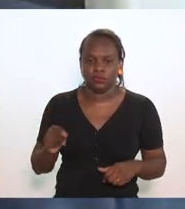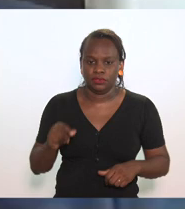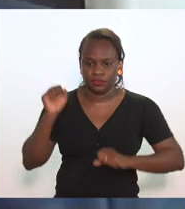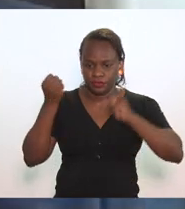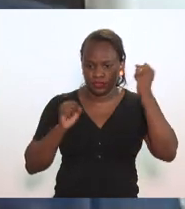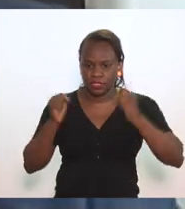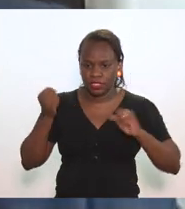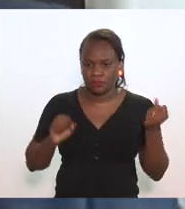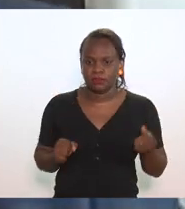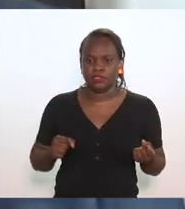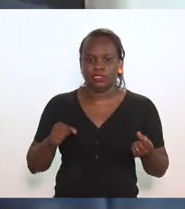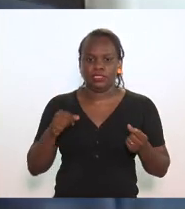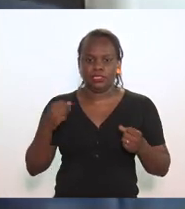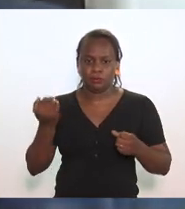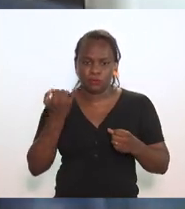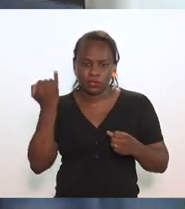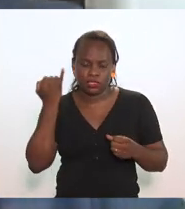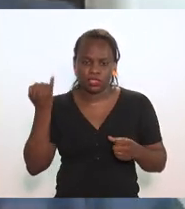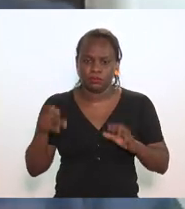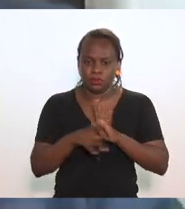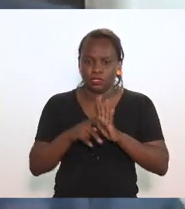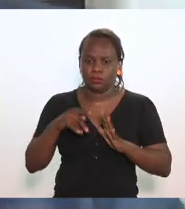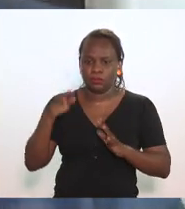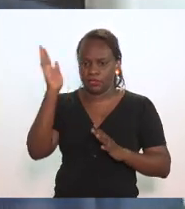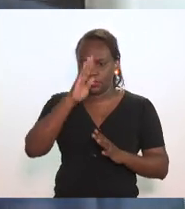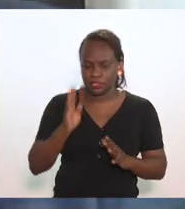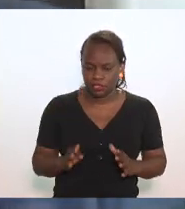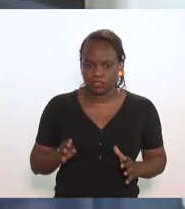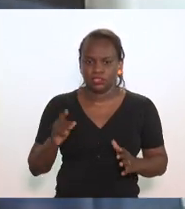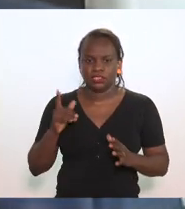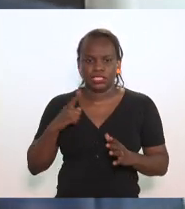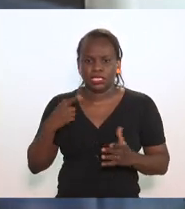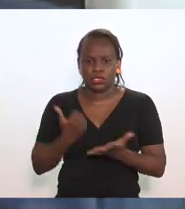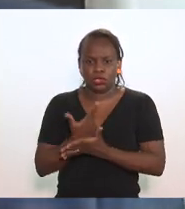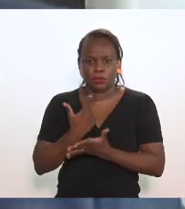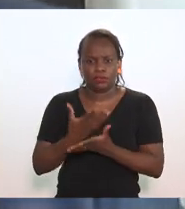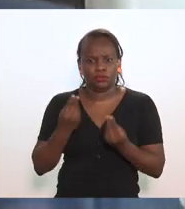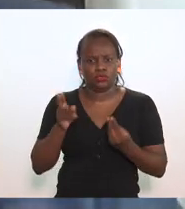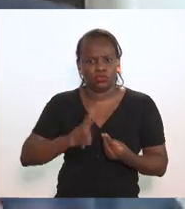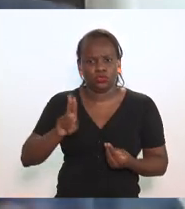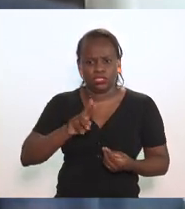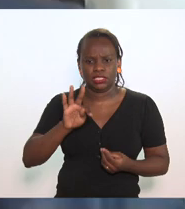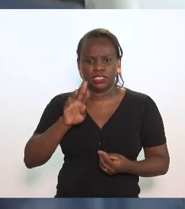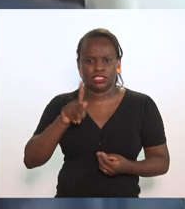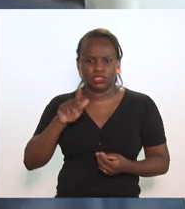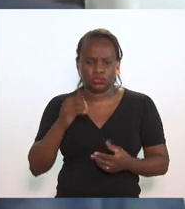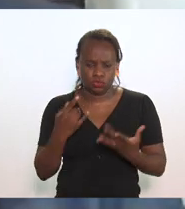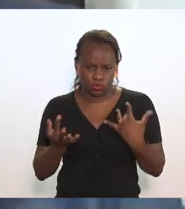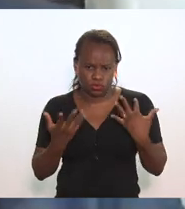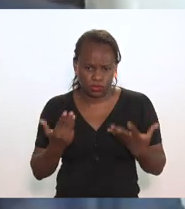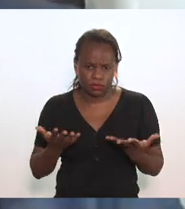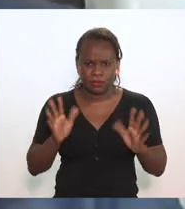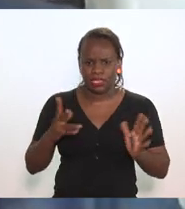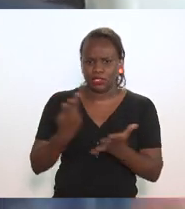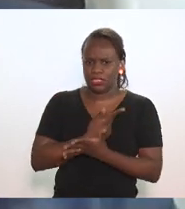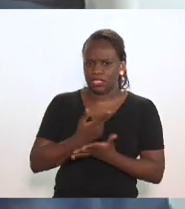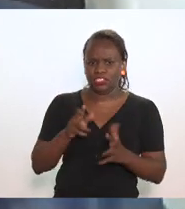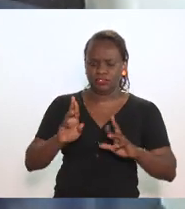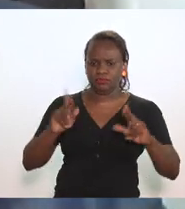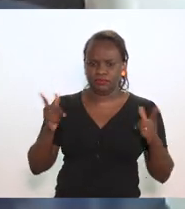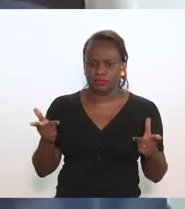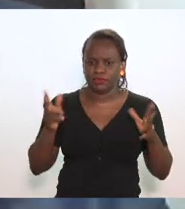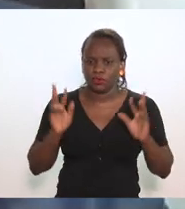indústria pujante, moageira, o Brasil, tenha um consumo vigoroso de trigo, que aconteça uma diferença como esta.